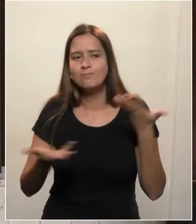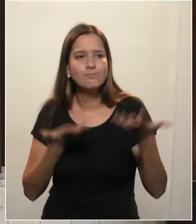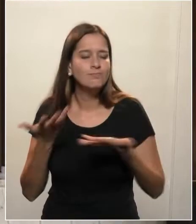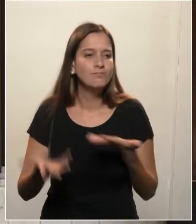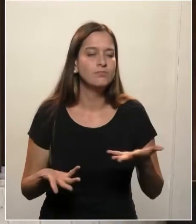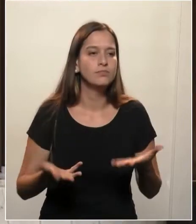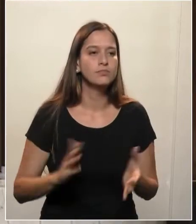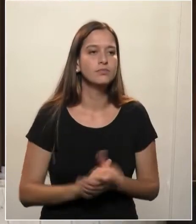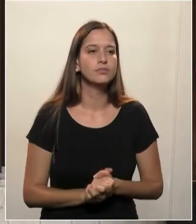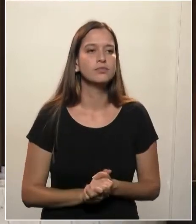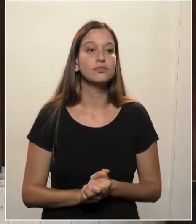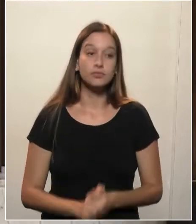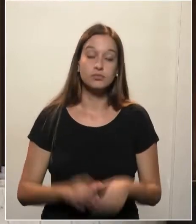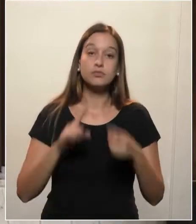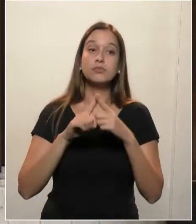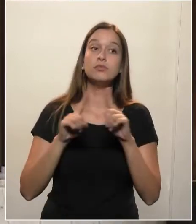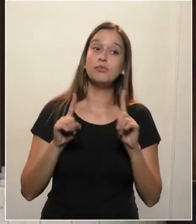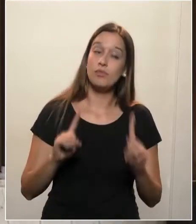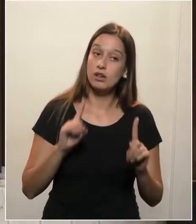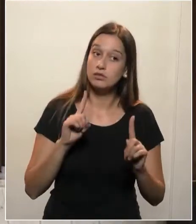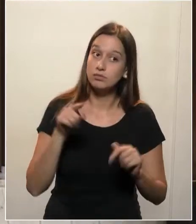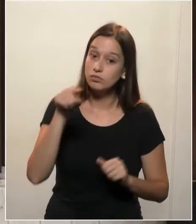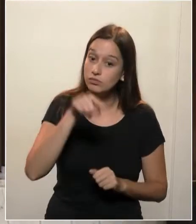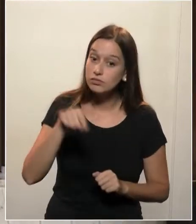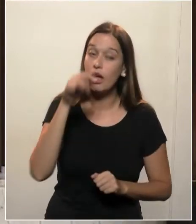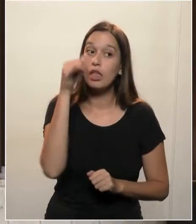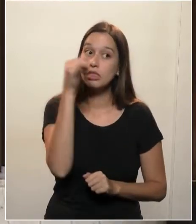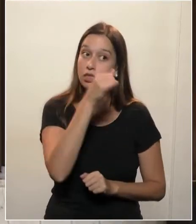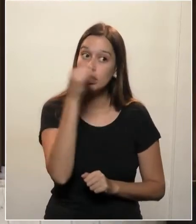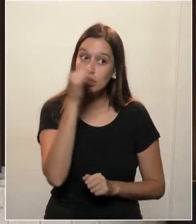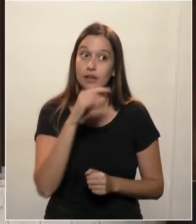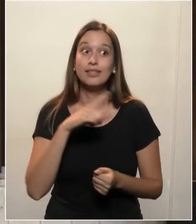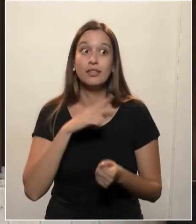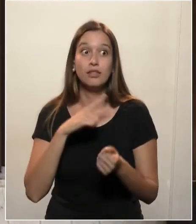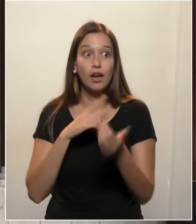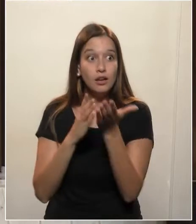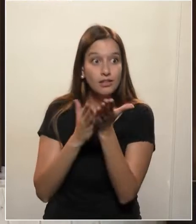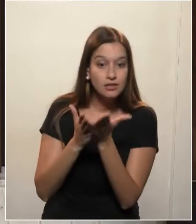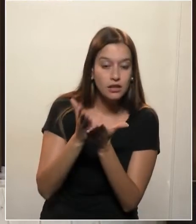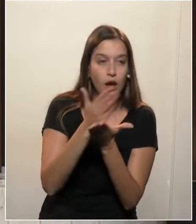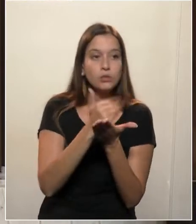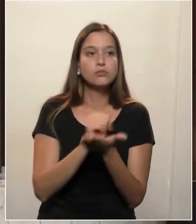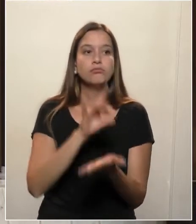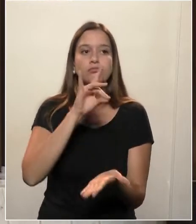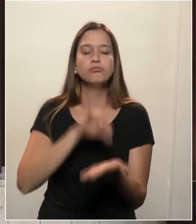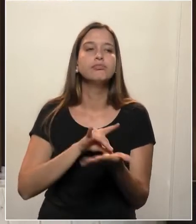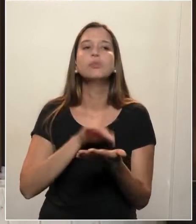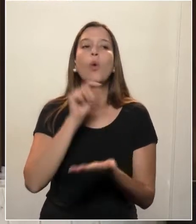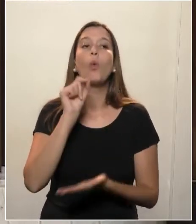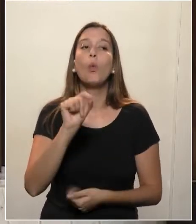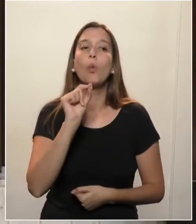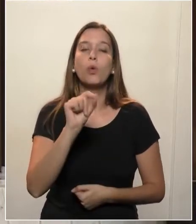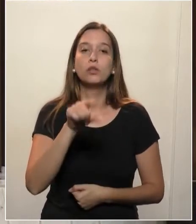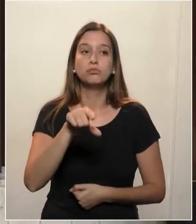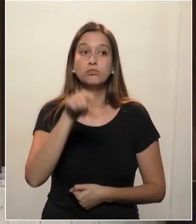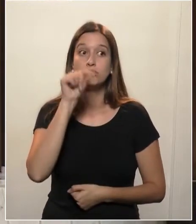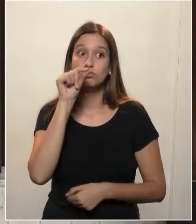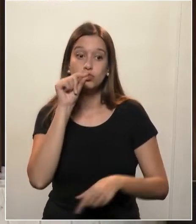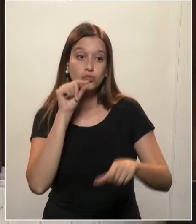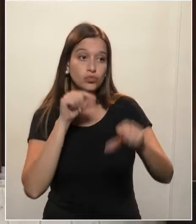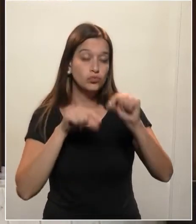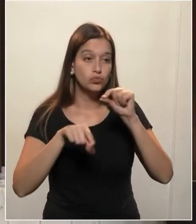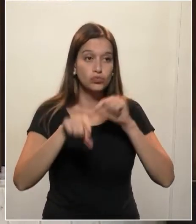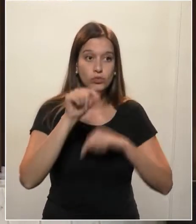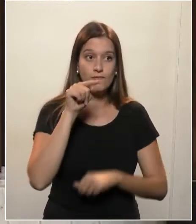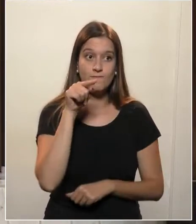E tiveram, isso é dado real, que optar qual doente iria para a UTI, qual